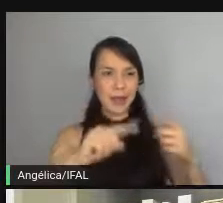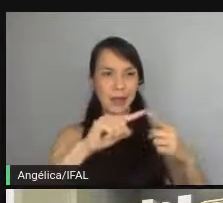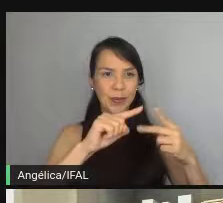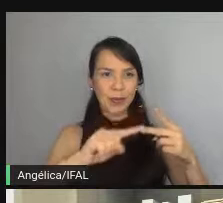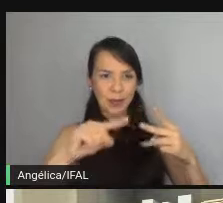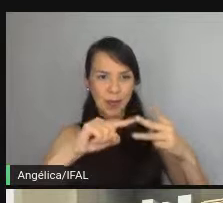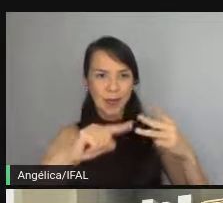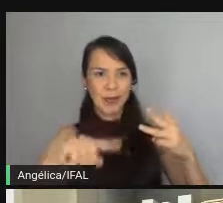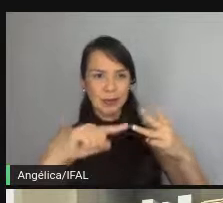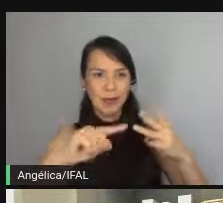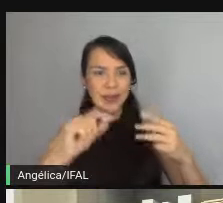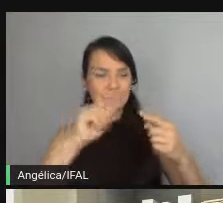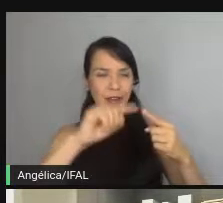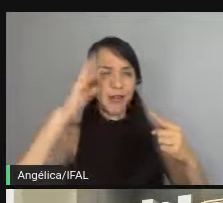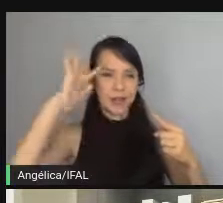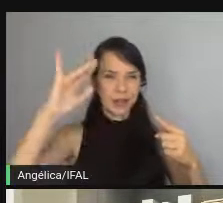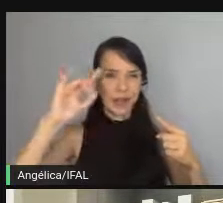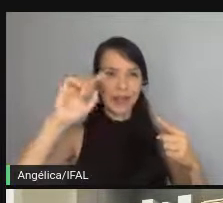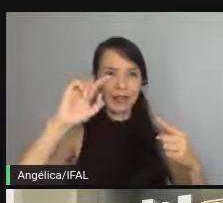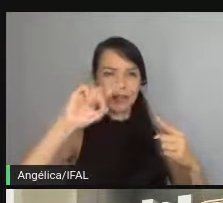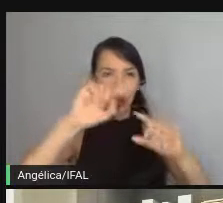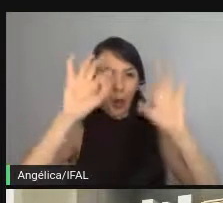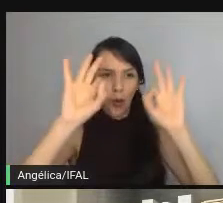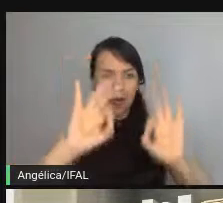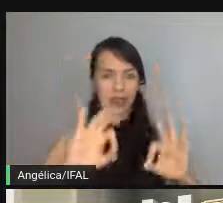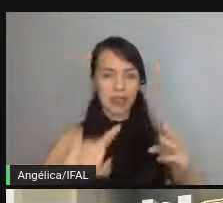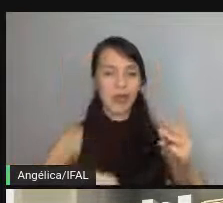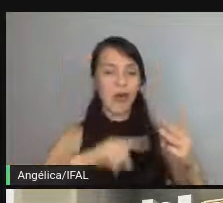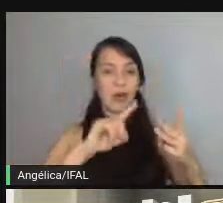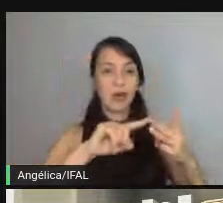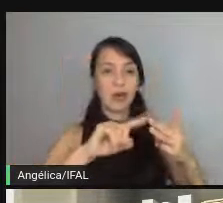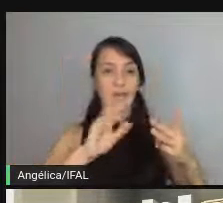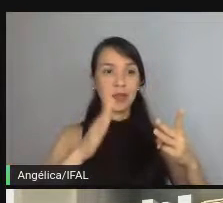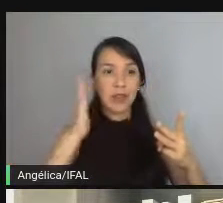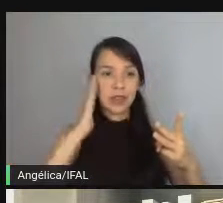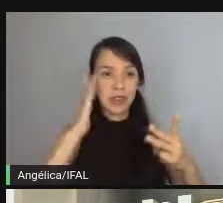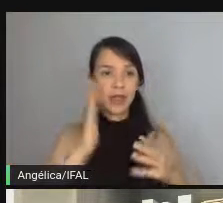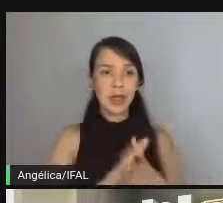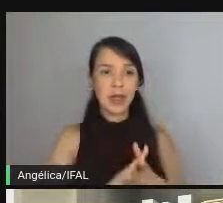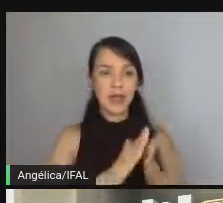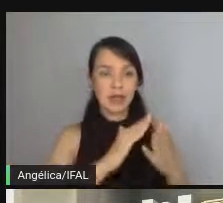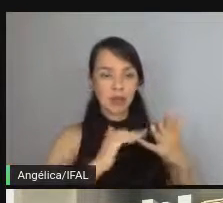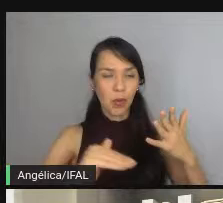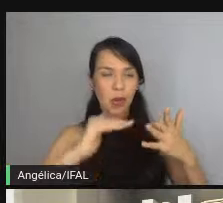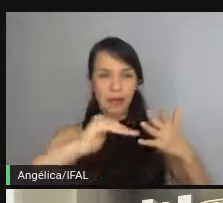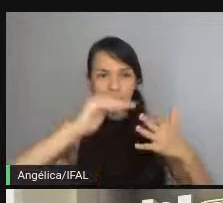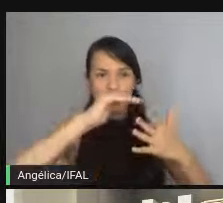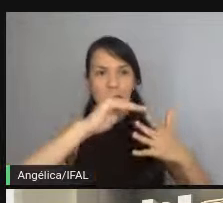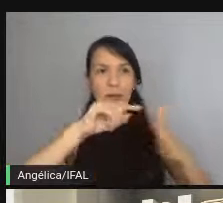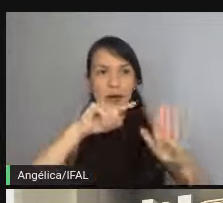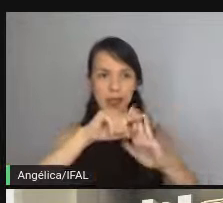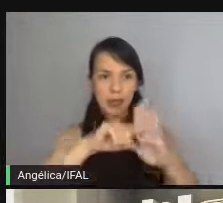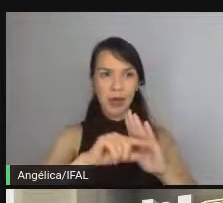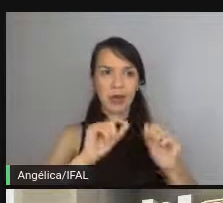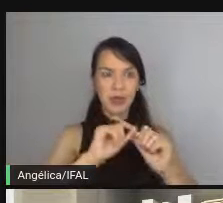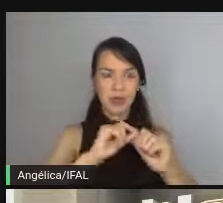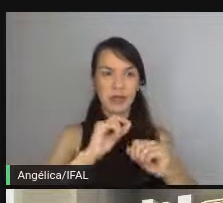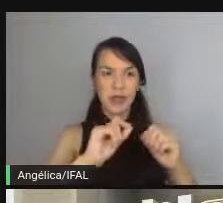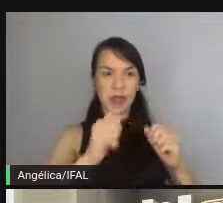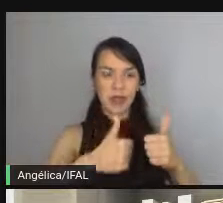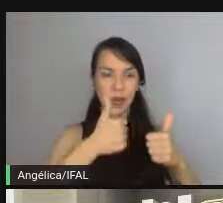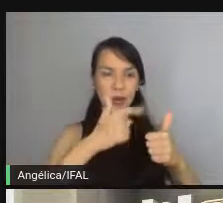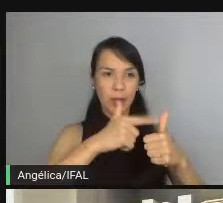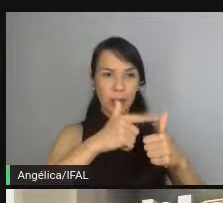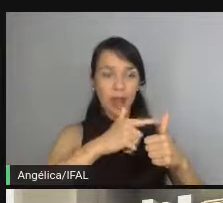já fez a expectativa a gente o segundo passo a gente já sabe quais são as camadas e as perguntas que a gente vai desenvolver que é o primeiro